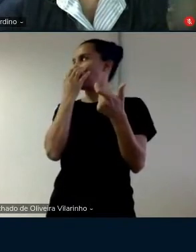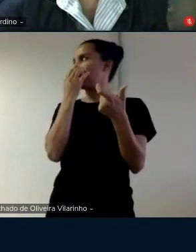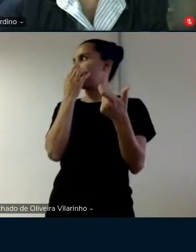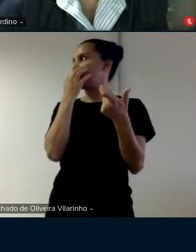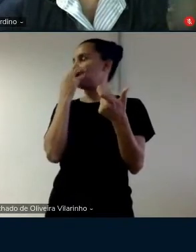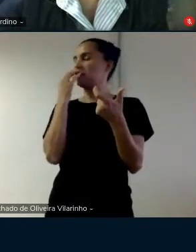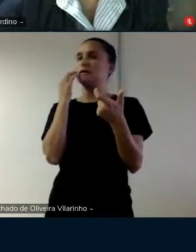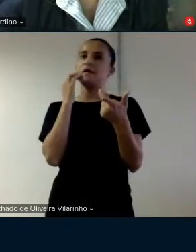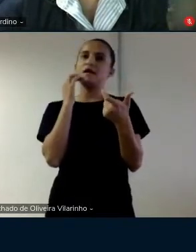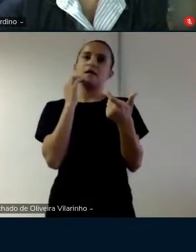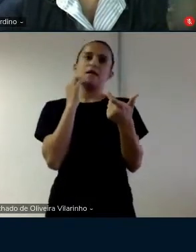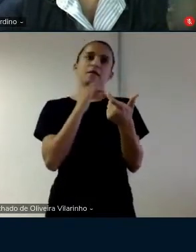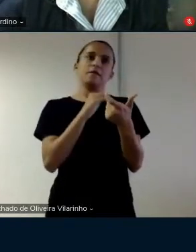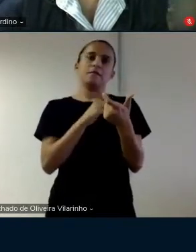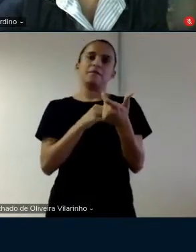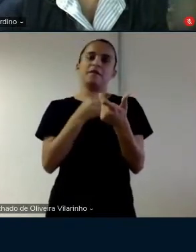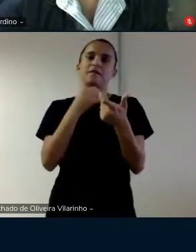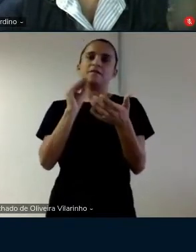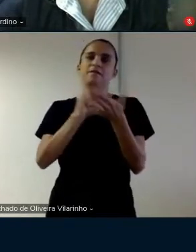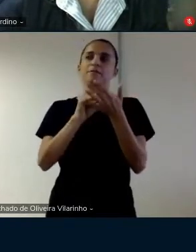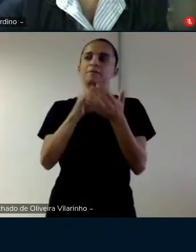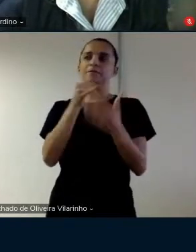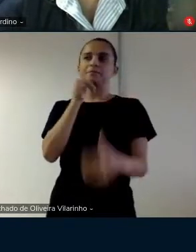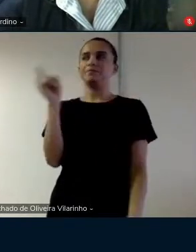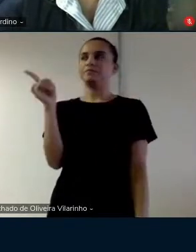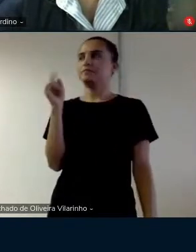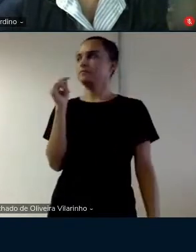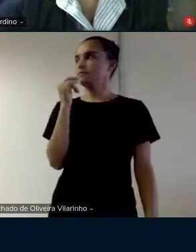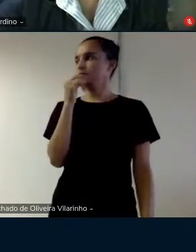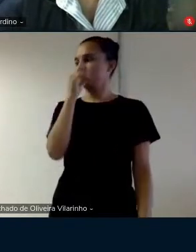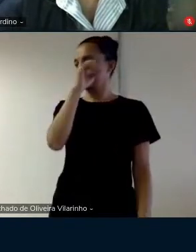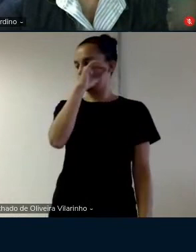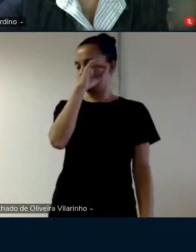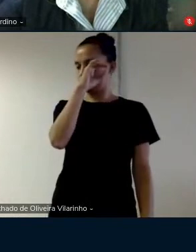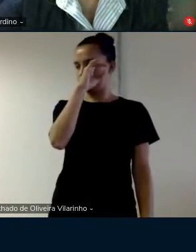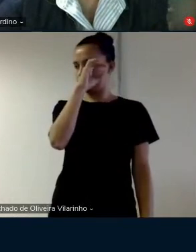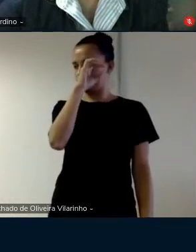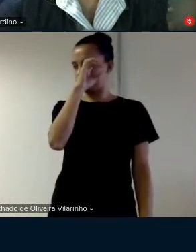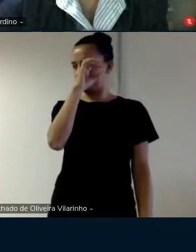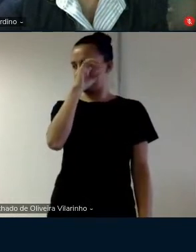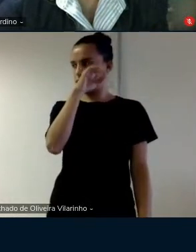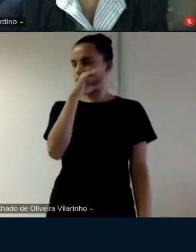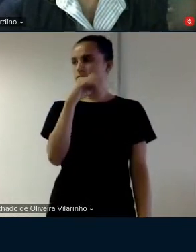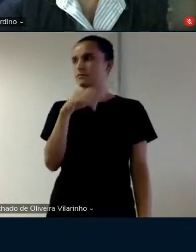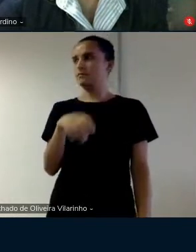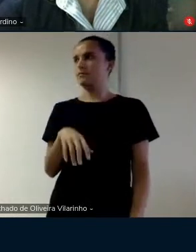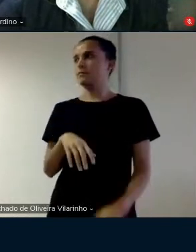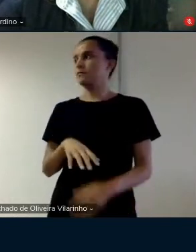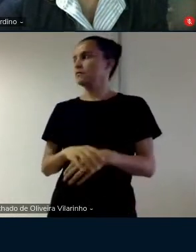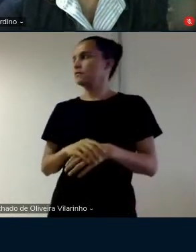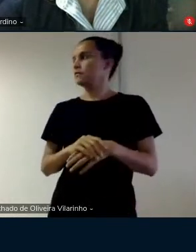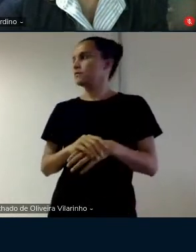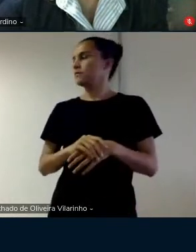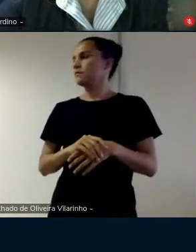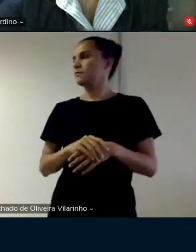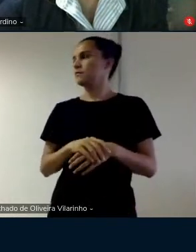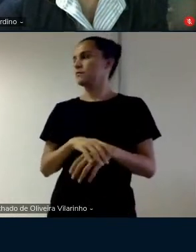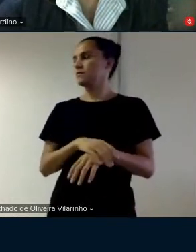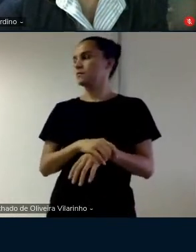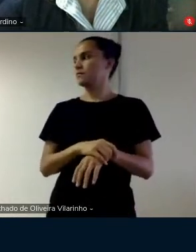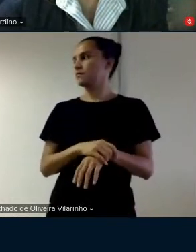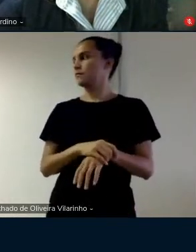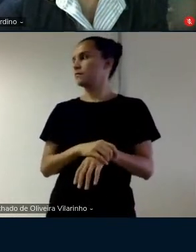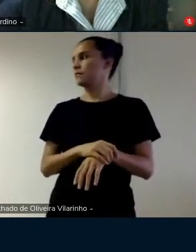do seu computador está com ele aí tem que carregar o otário na frente deixa eu ver agora